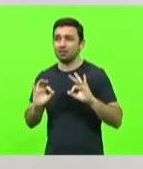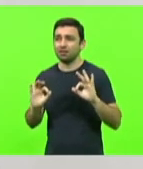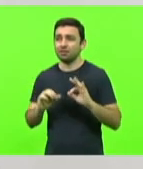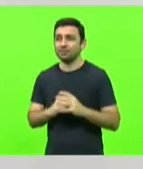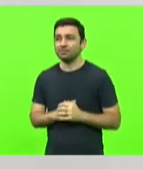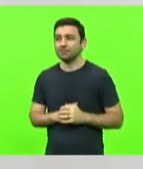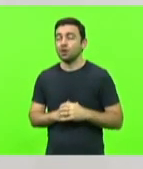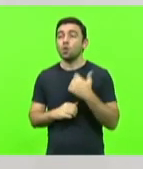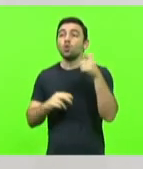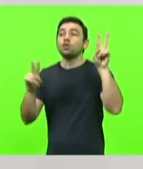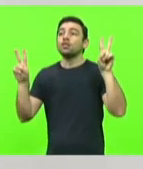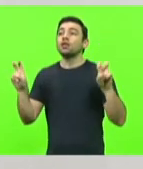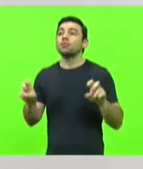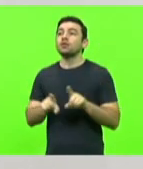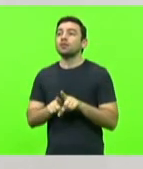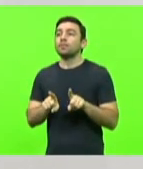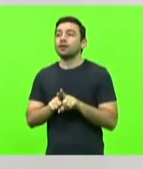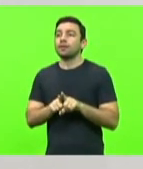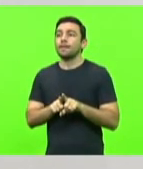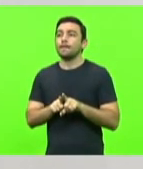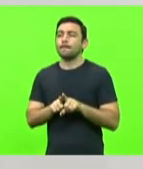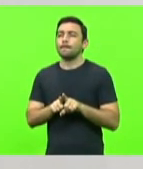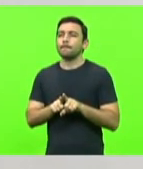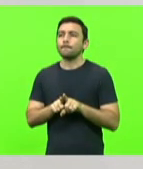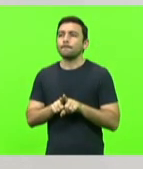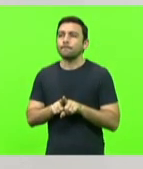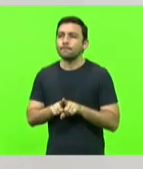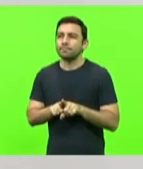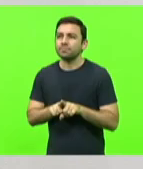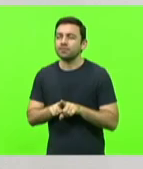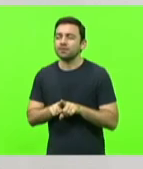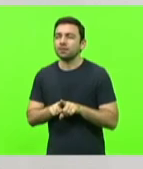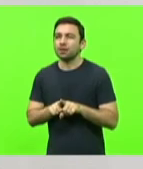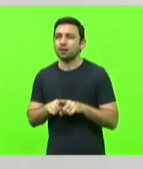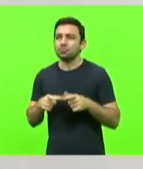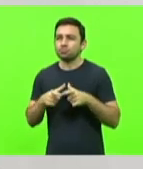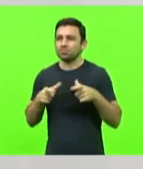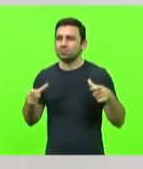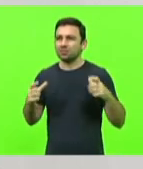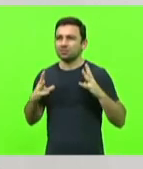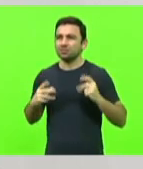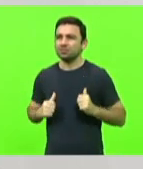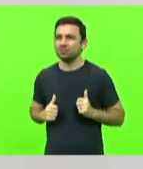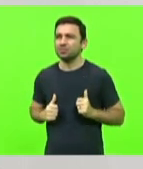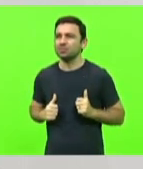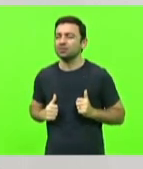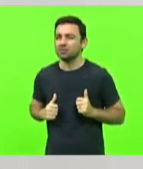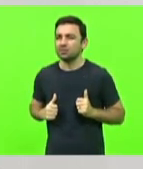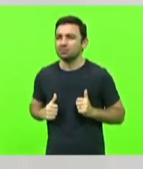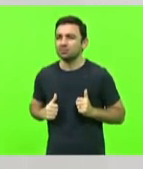Outra questão que o pessoal tem me questionado, passaporte sanitário, outra palhaçada?